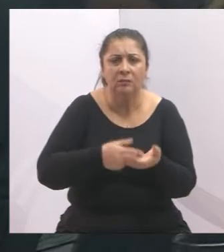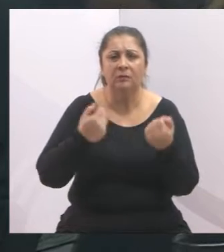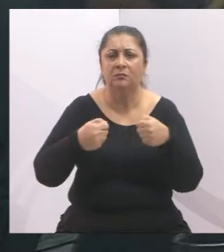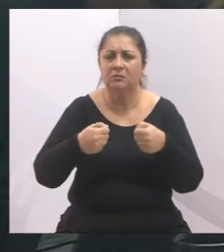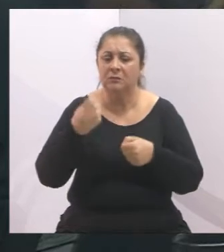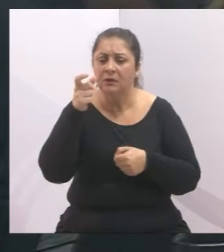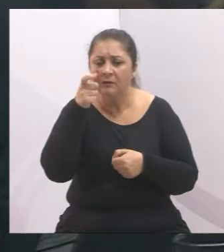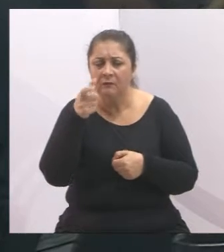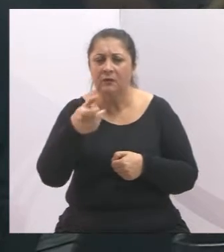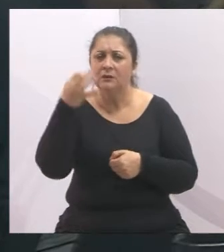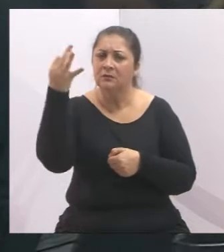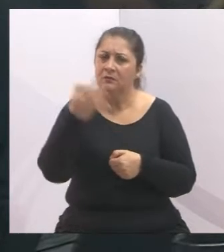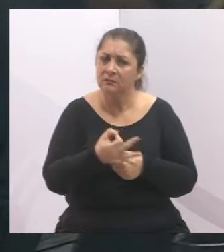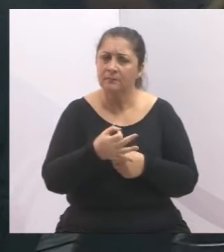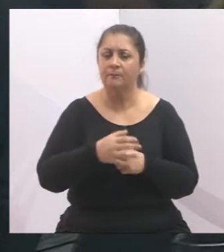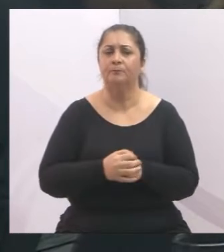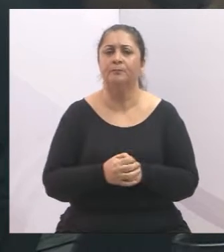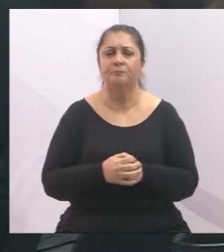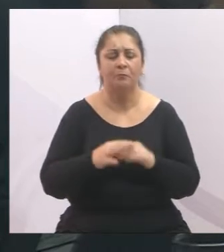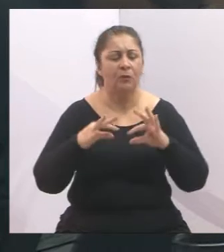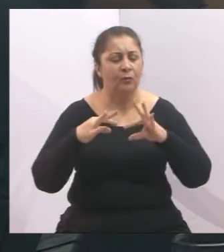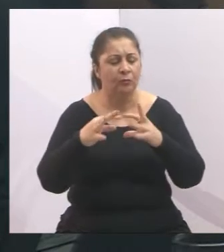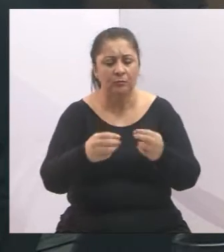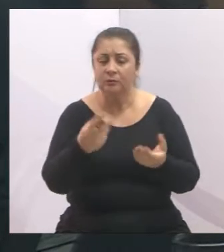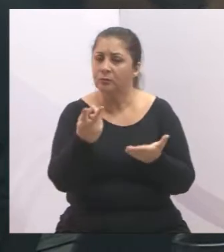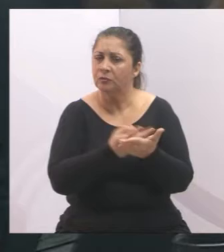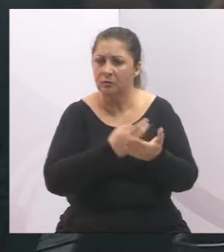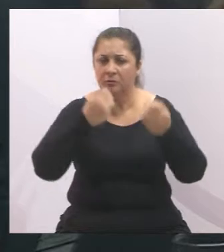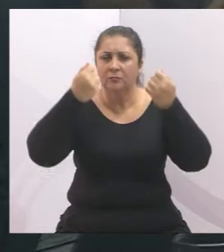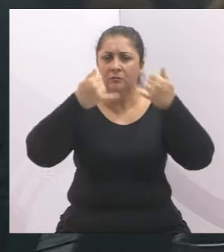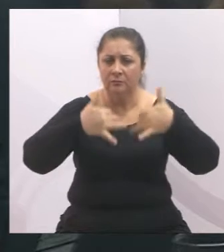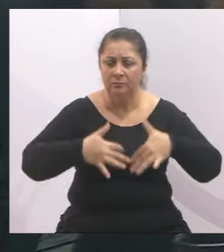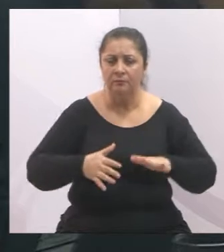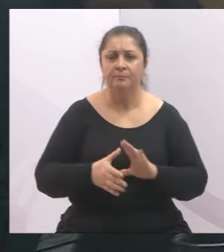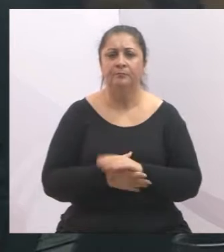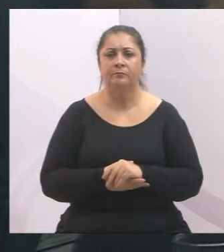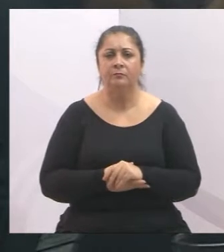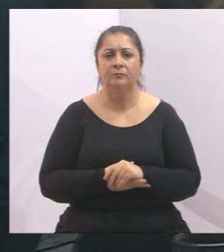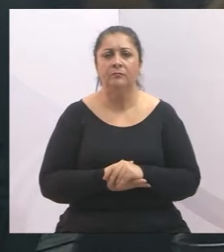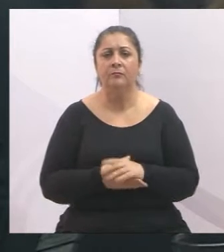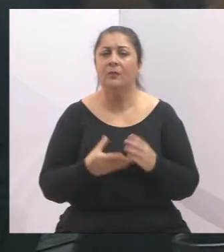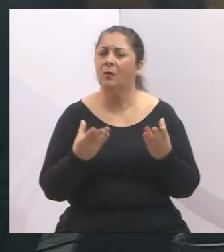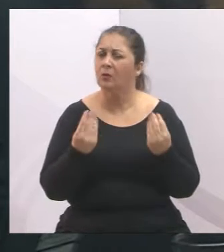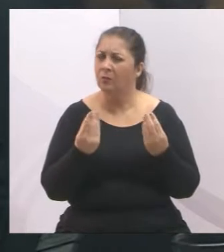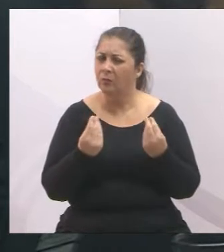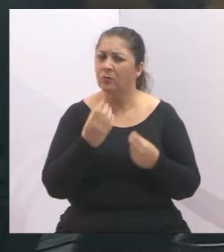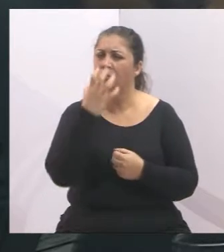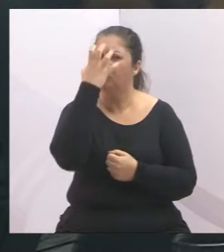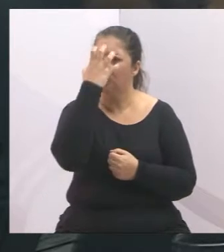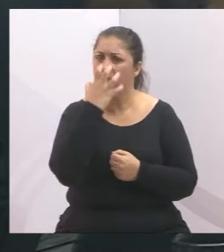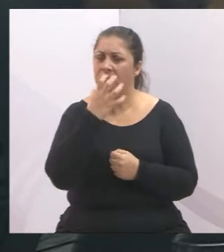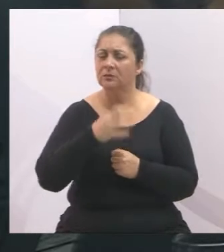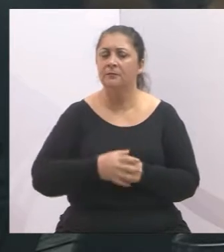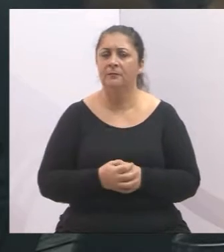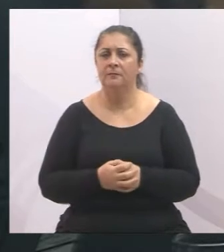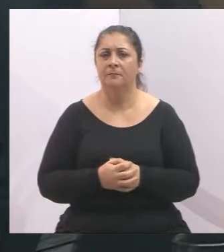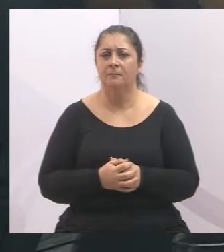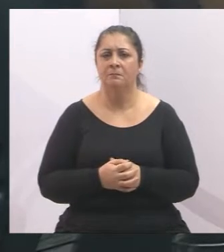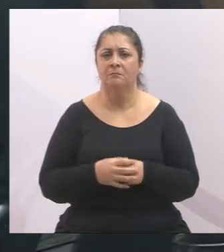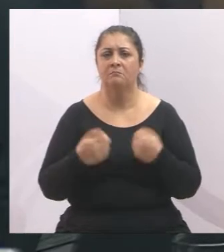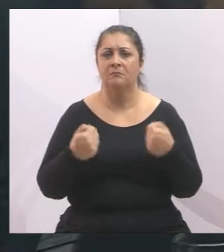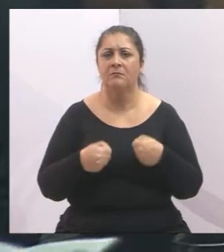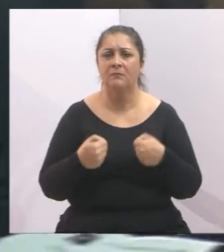destacaria essas irregularidades que eu mencionei como bastante sérias e que precisam ser